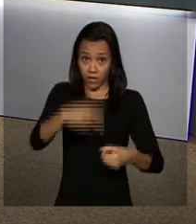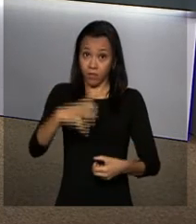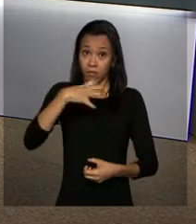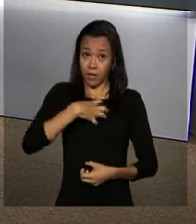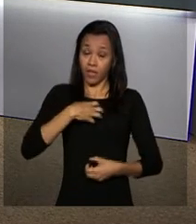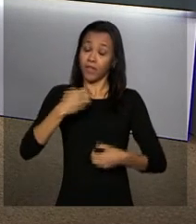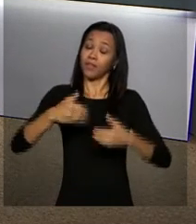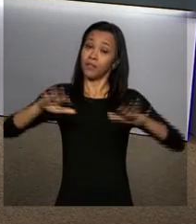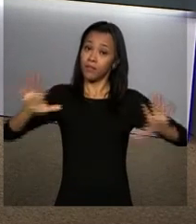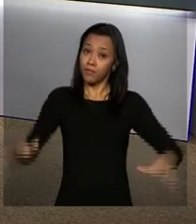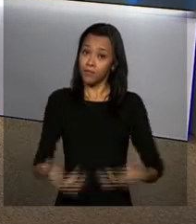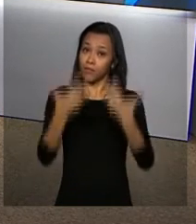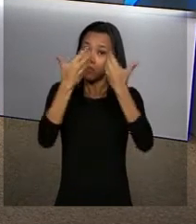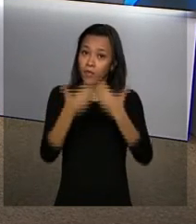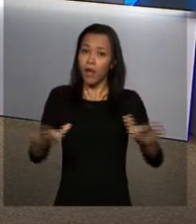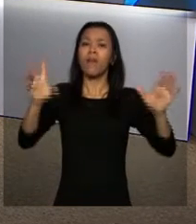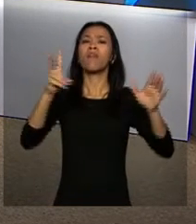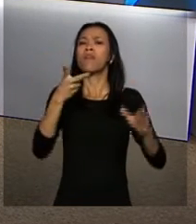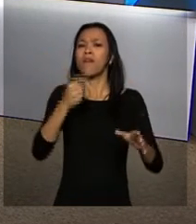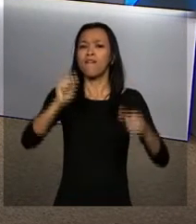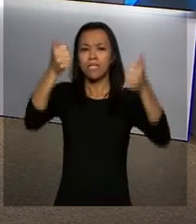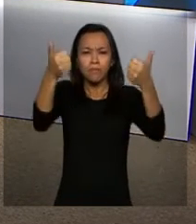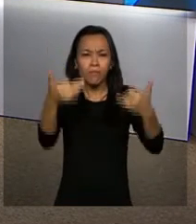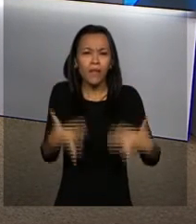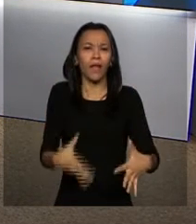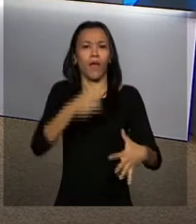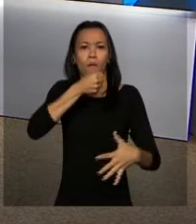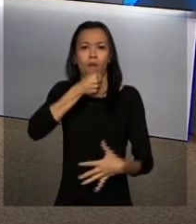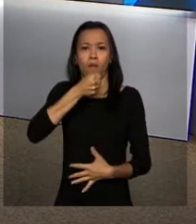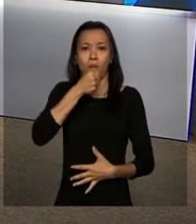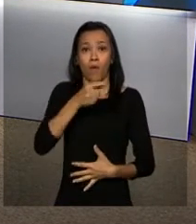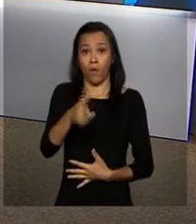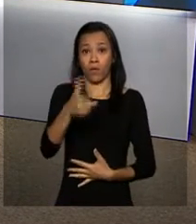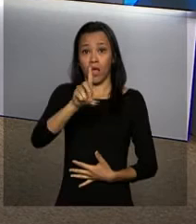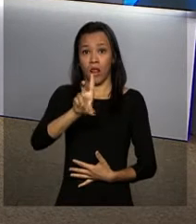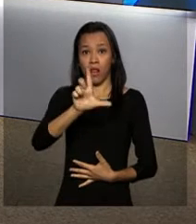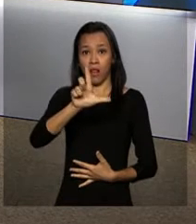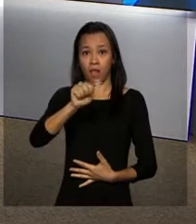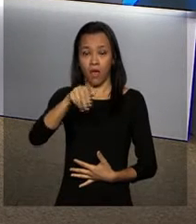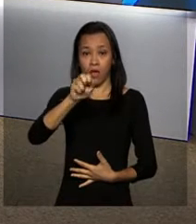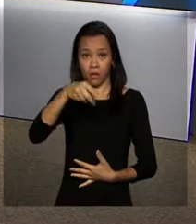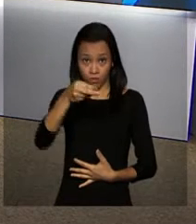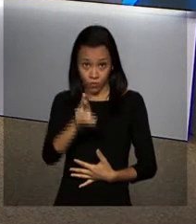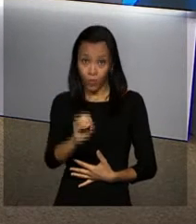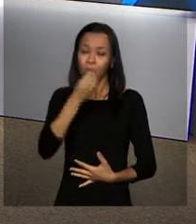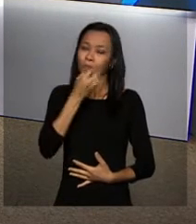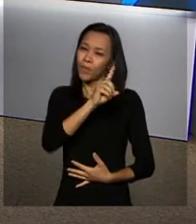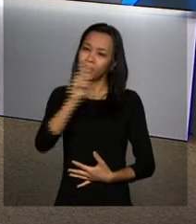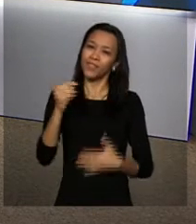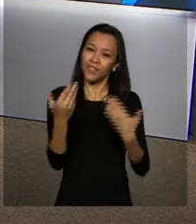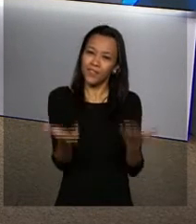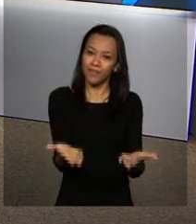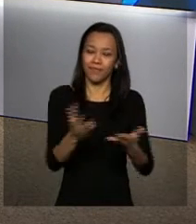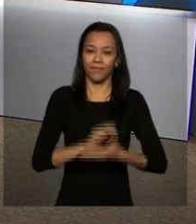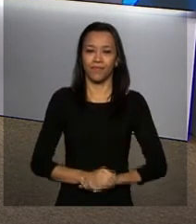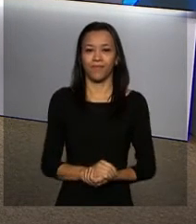inauguração. Quem vai explicar melhor o potencial do complexo é o repórter Leandro Alarcon, que está no local. Bom dia, Leandro!